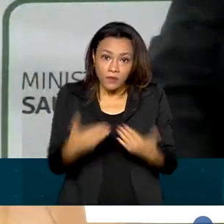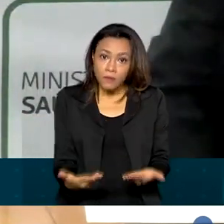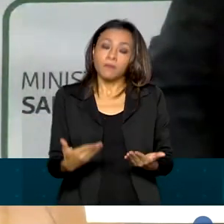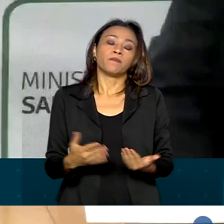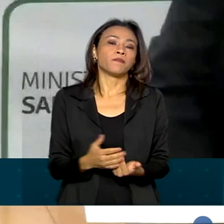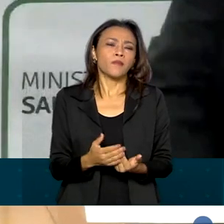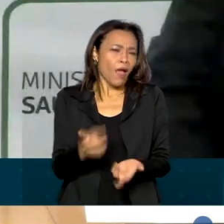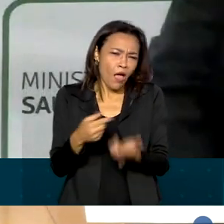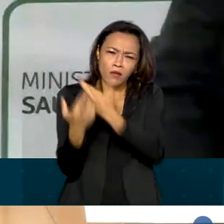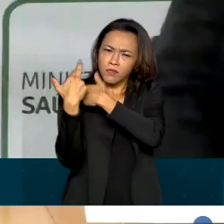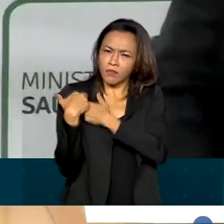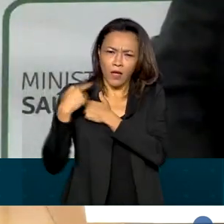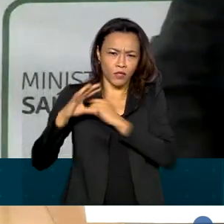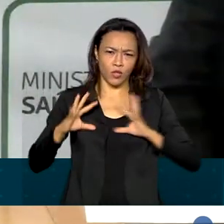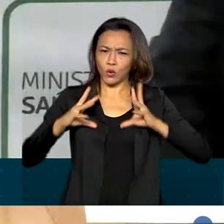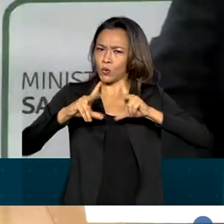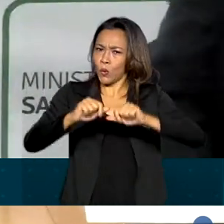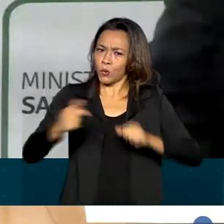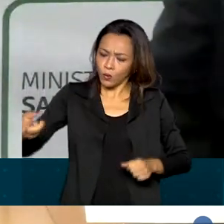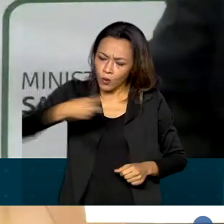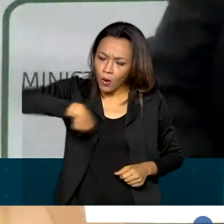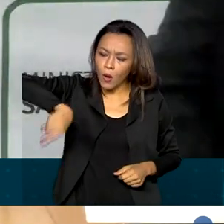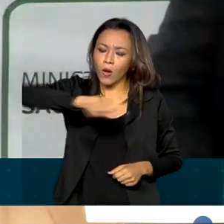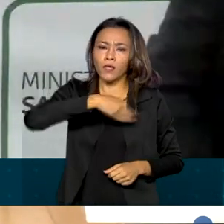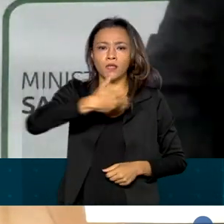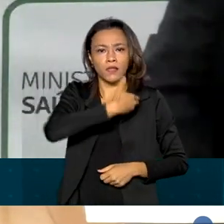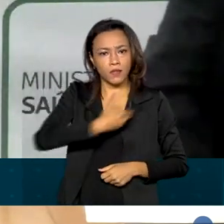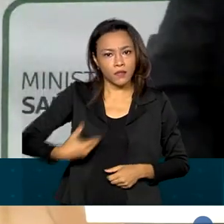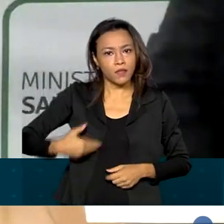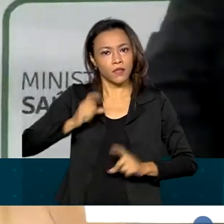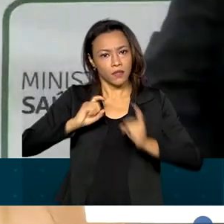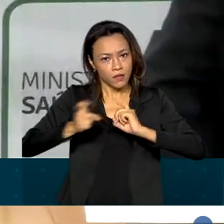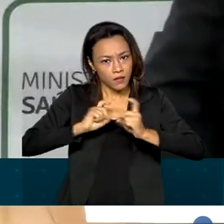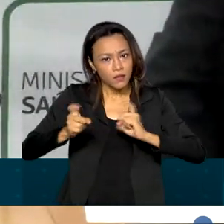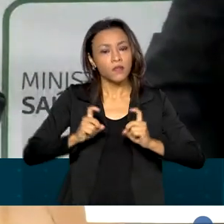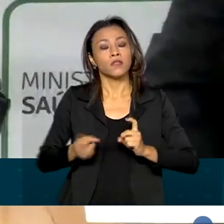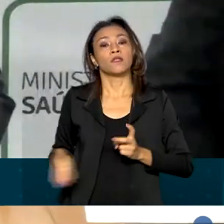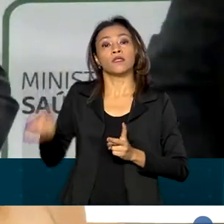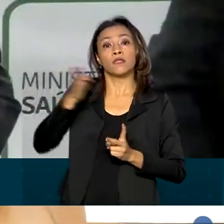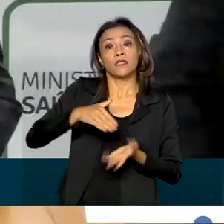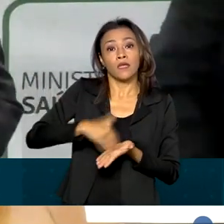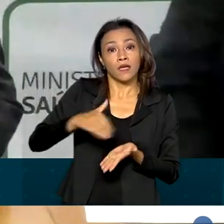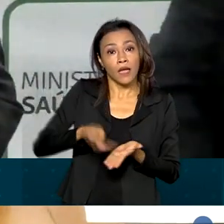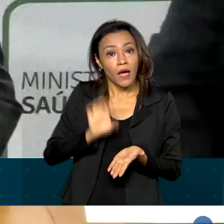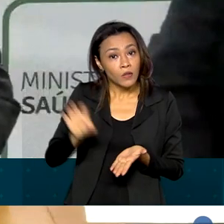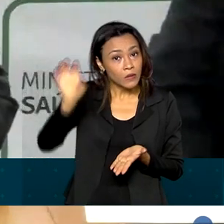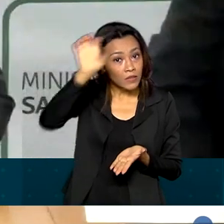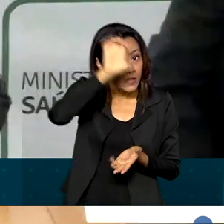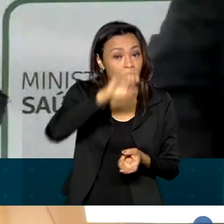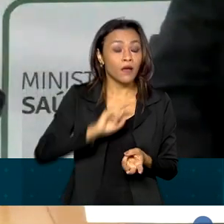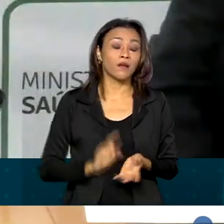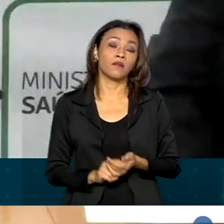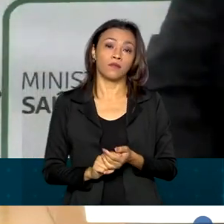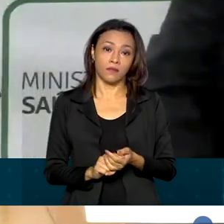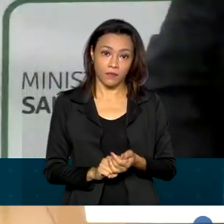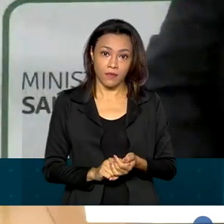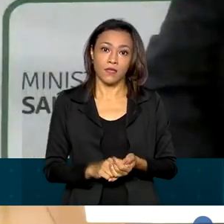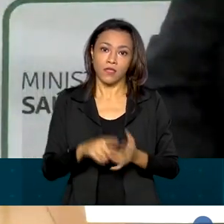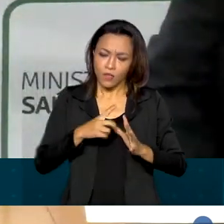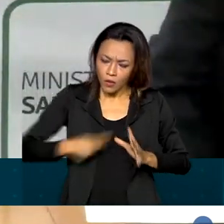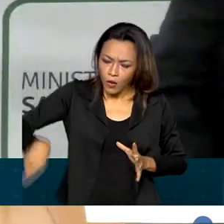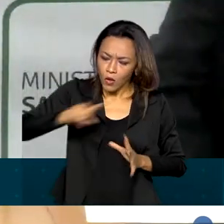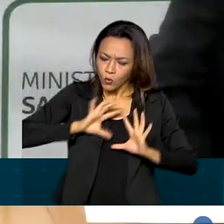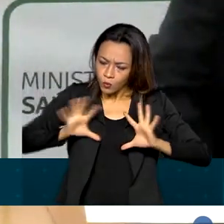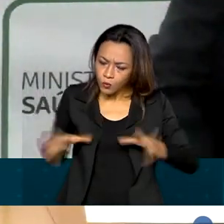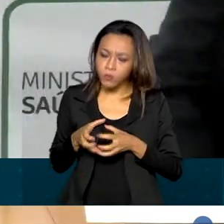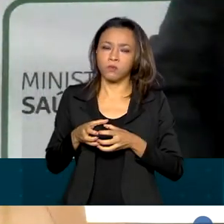de todos nós, que somos gestores públicos, do Ministério da Saúde, dos secretários estaduais de saúde, juntos,